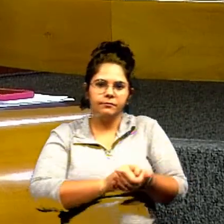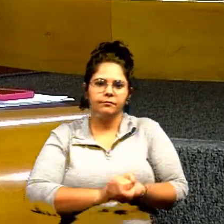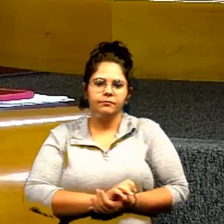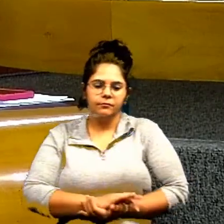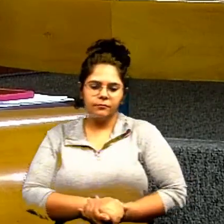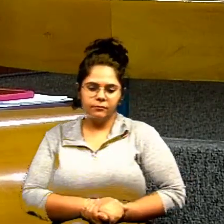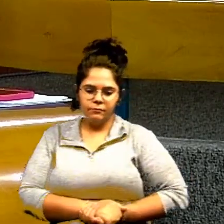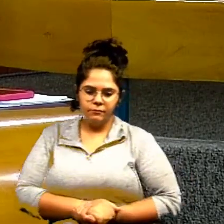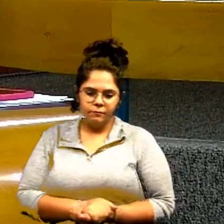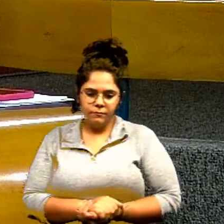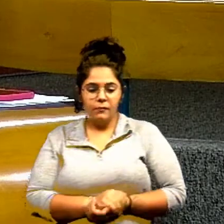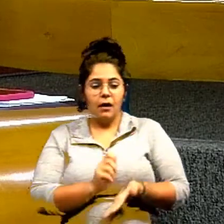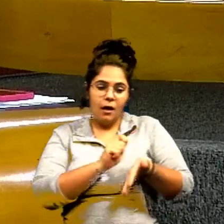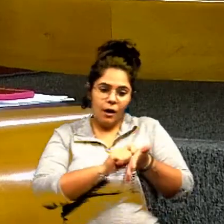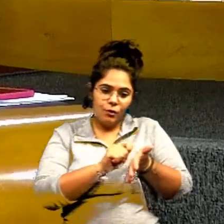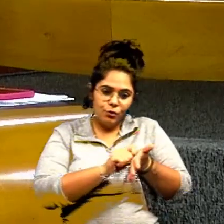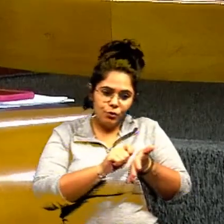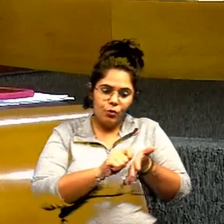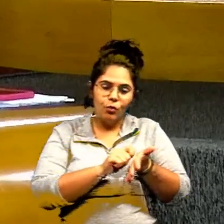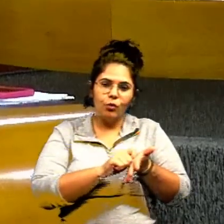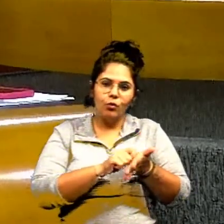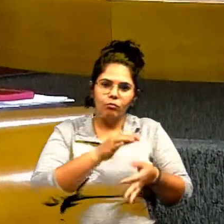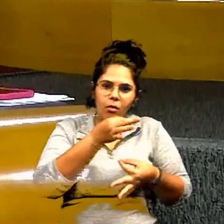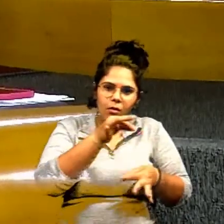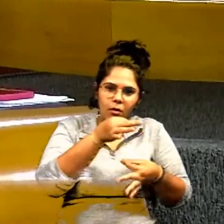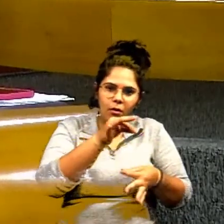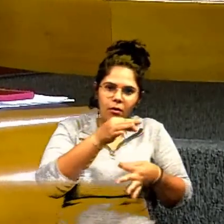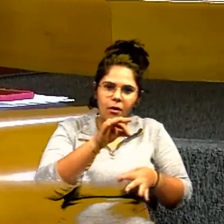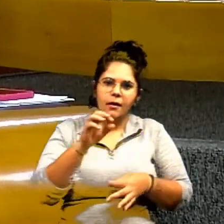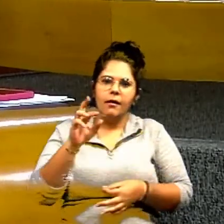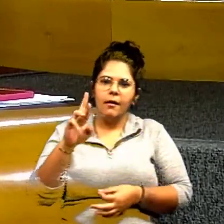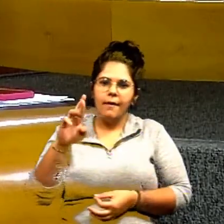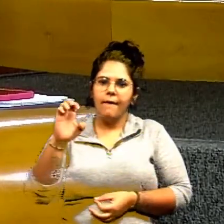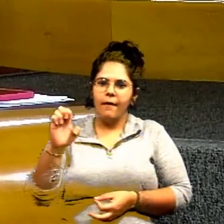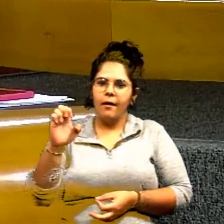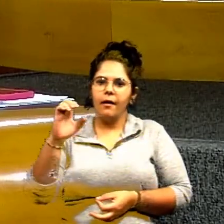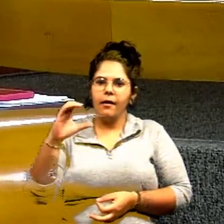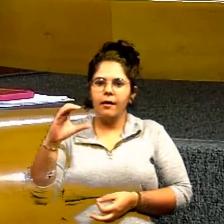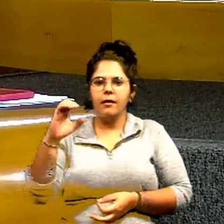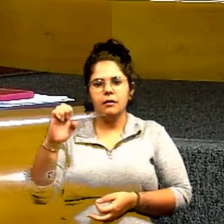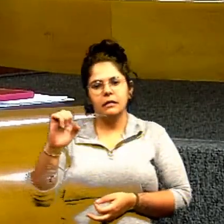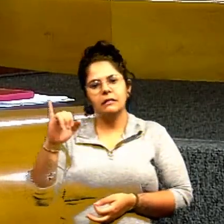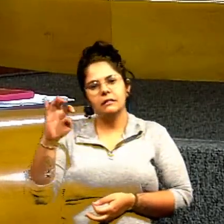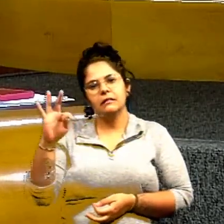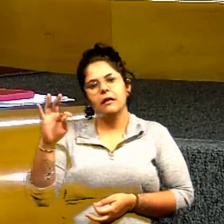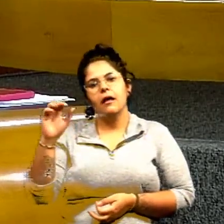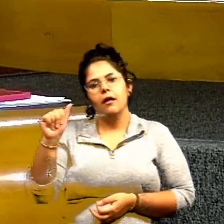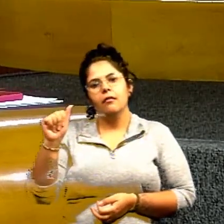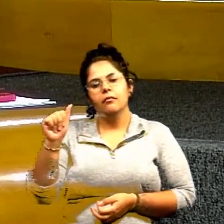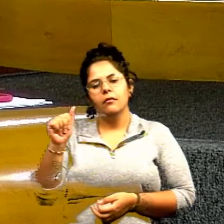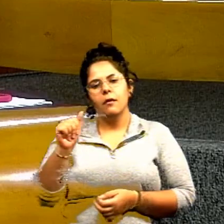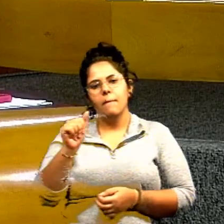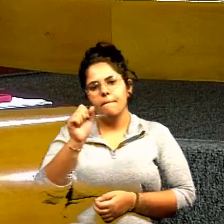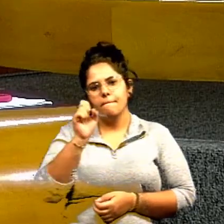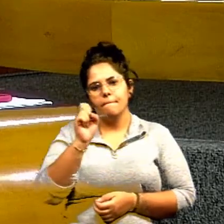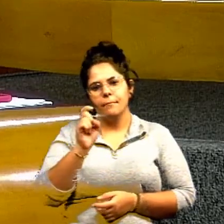eles assinam uma receita então é uma discussão